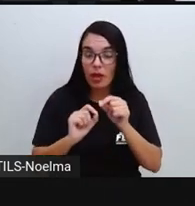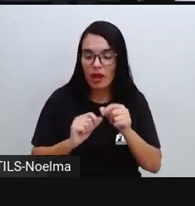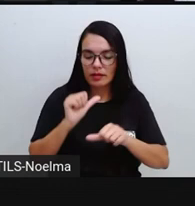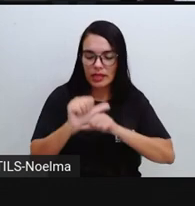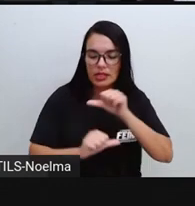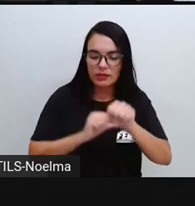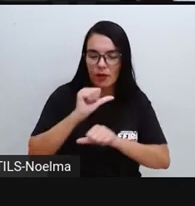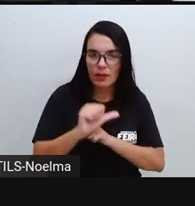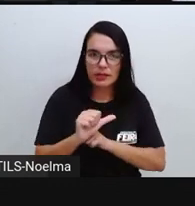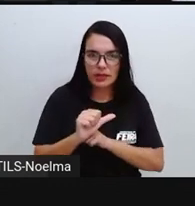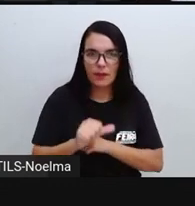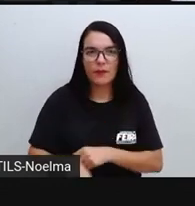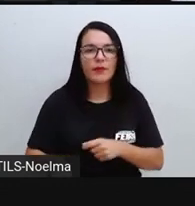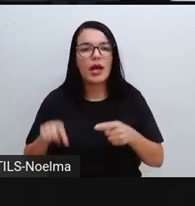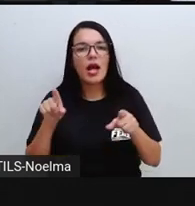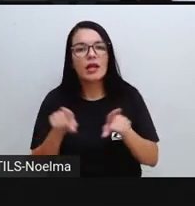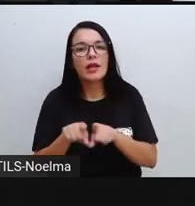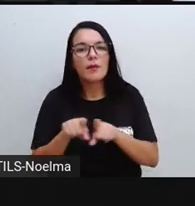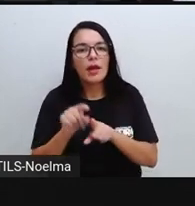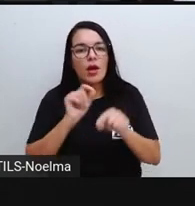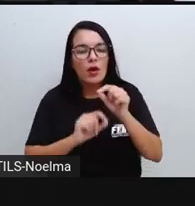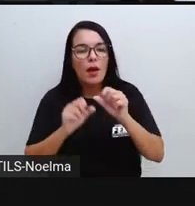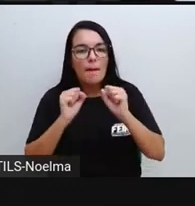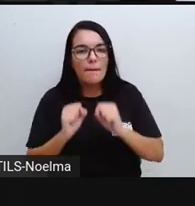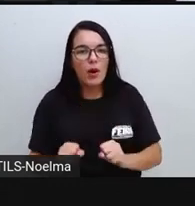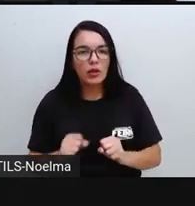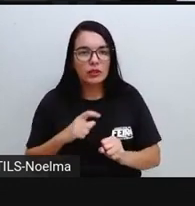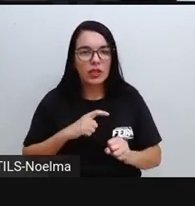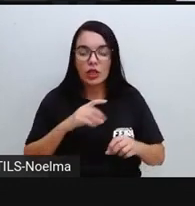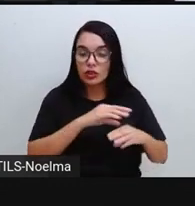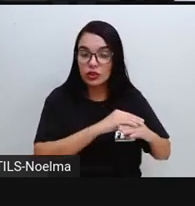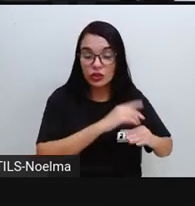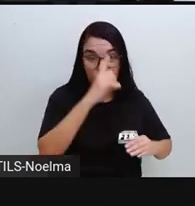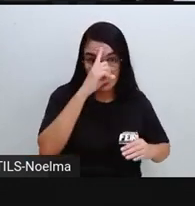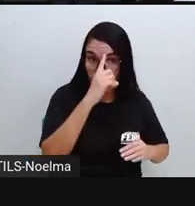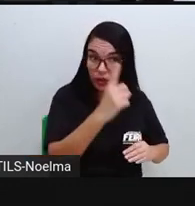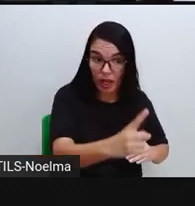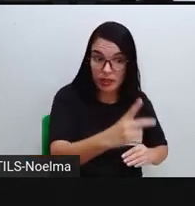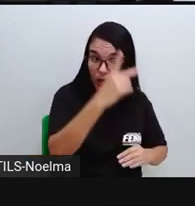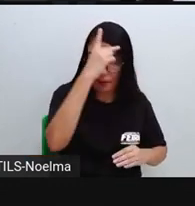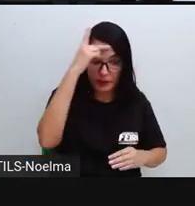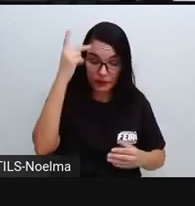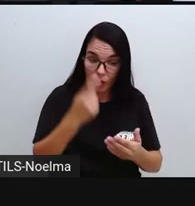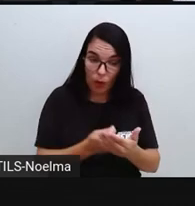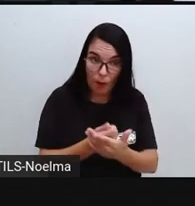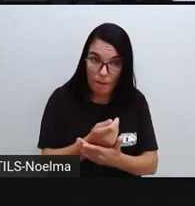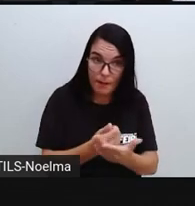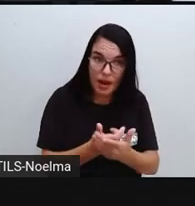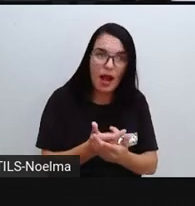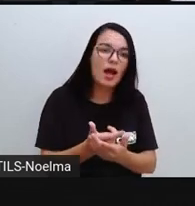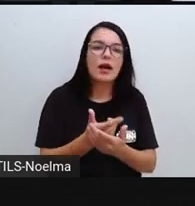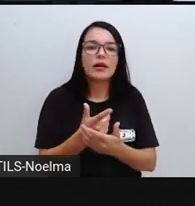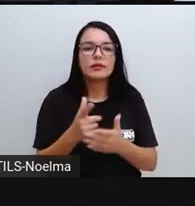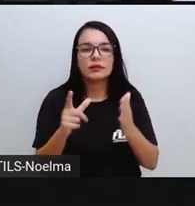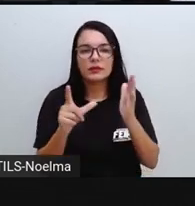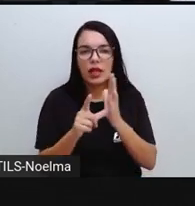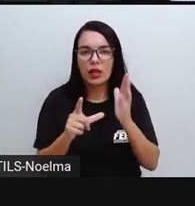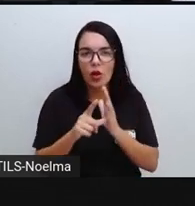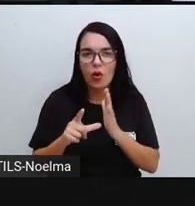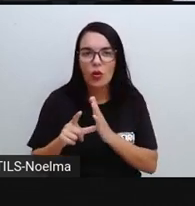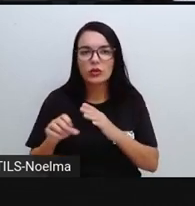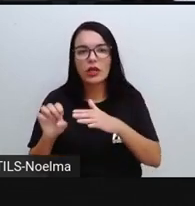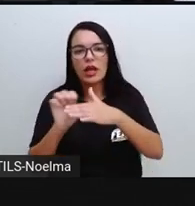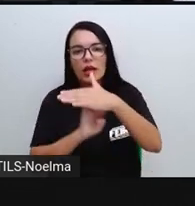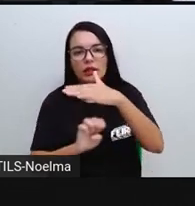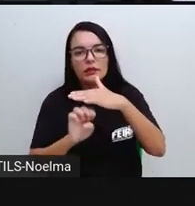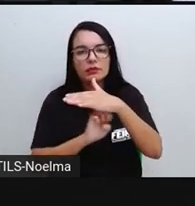Os produtos do setor secundário, eles podem ir diretamente para o consumidor, através do comércio e outras indústrias, como